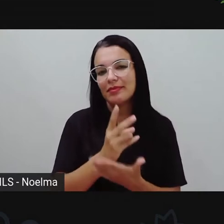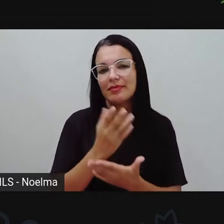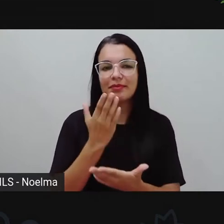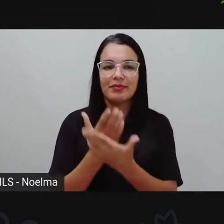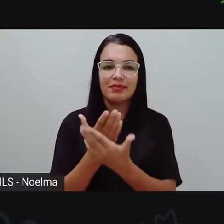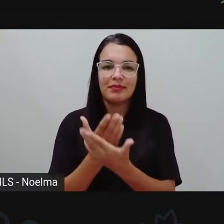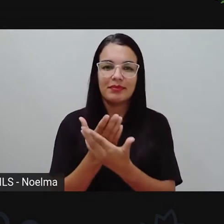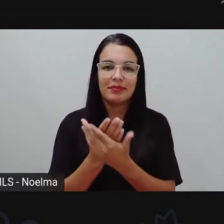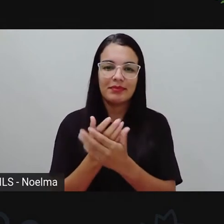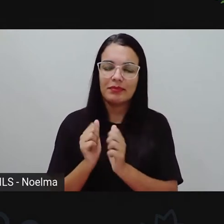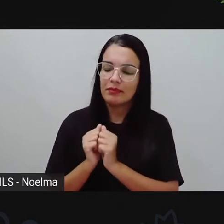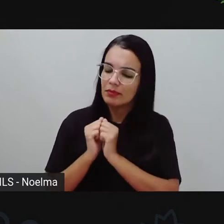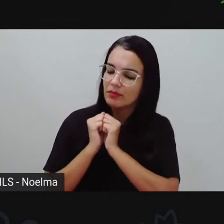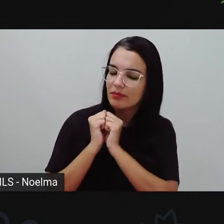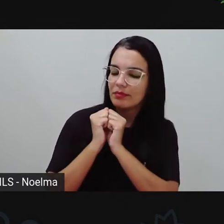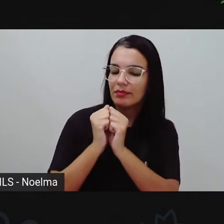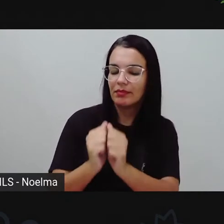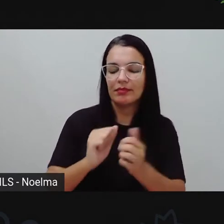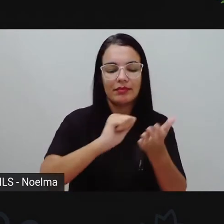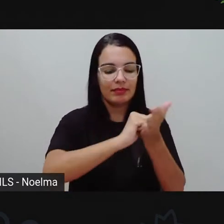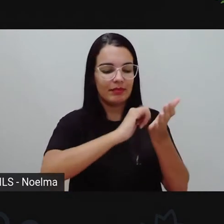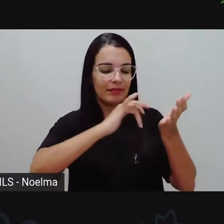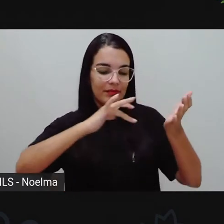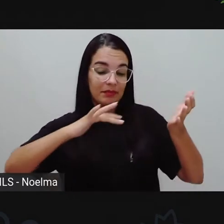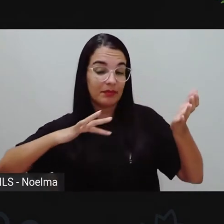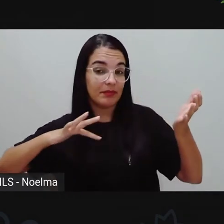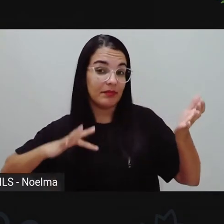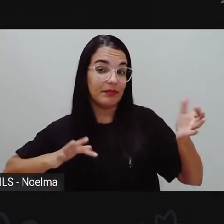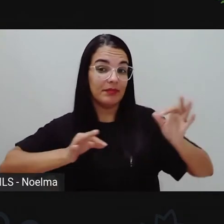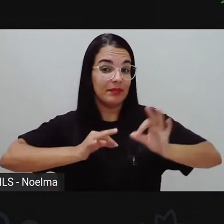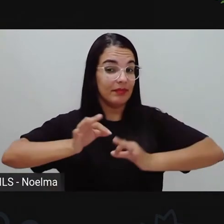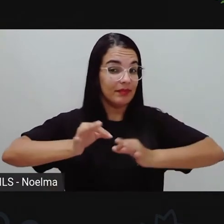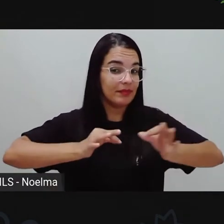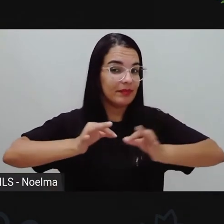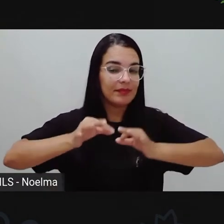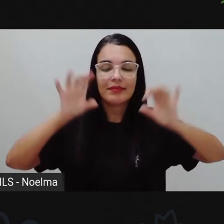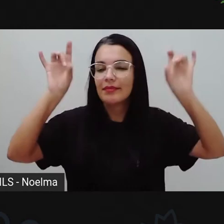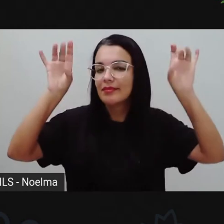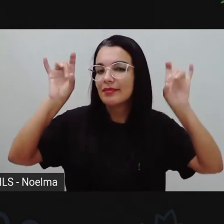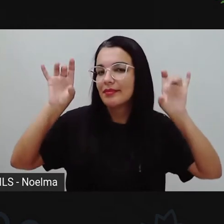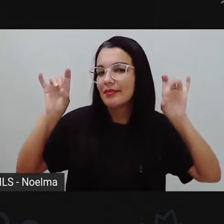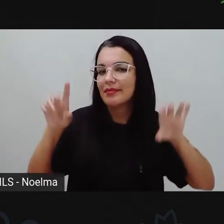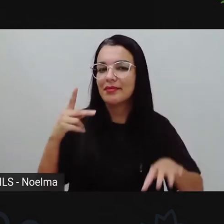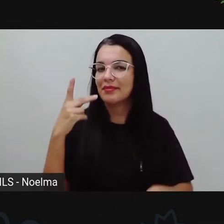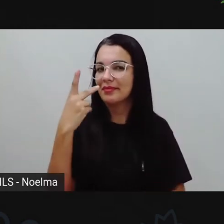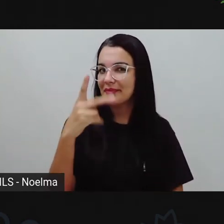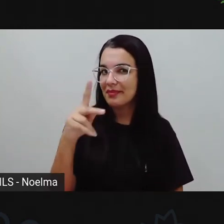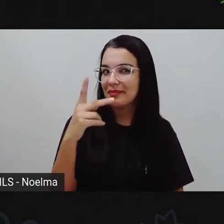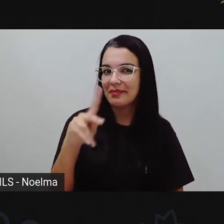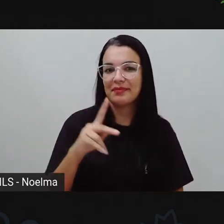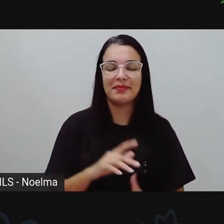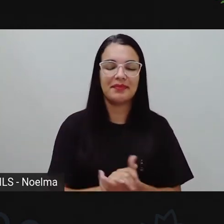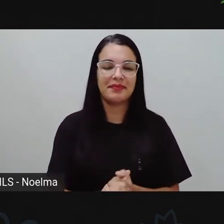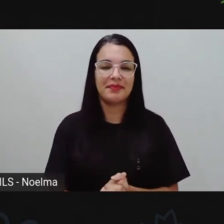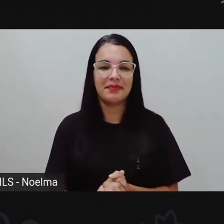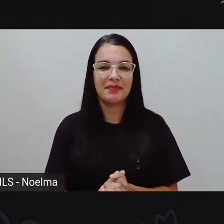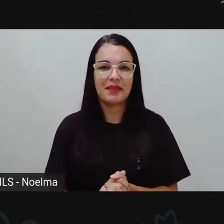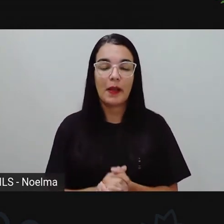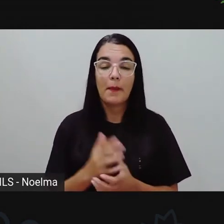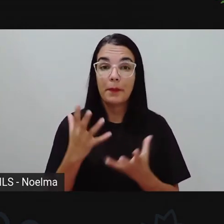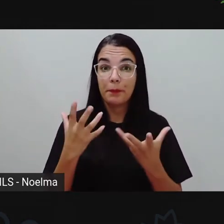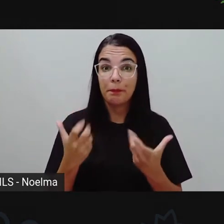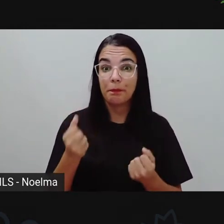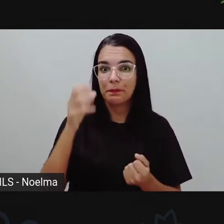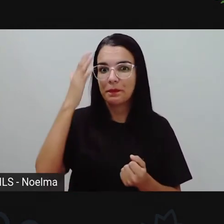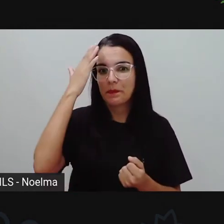acompanhando aí as atividades preparadas, especialmente para você. Então vamos lá saber sobre